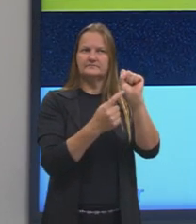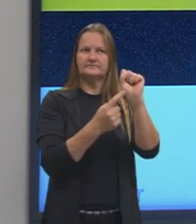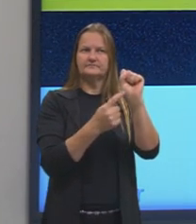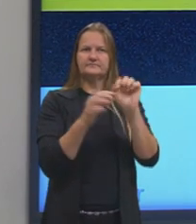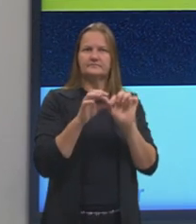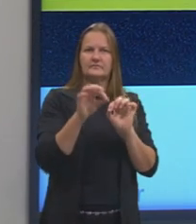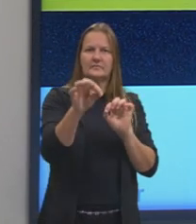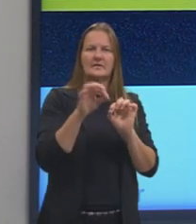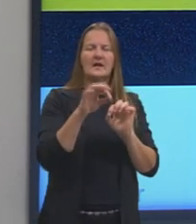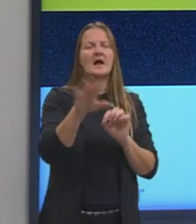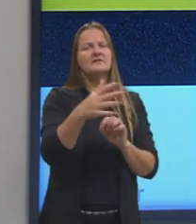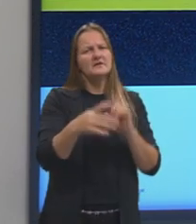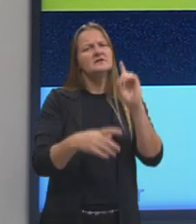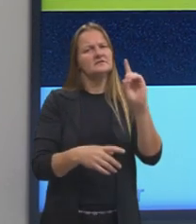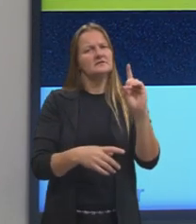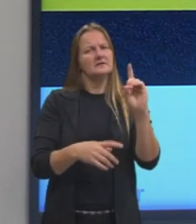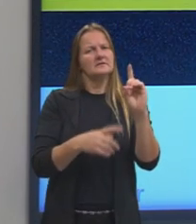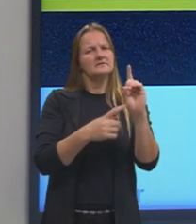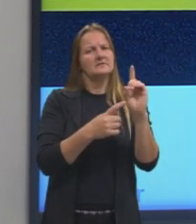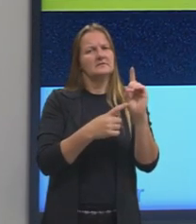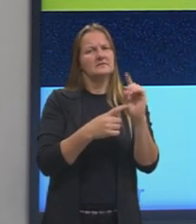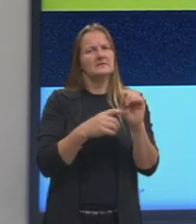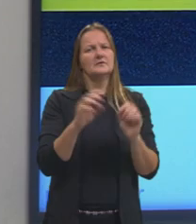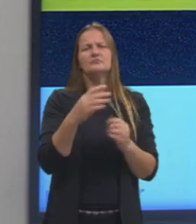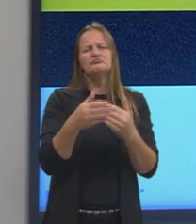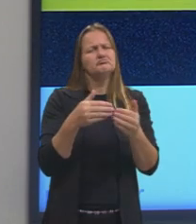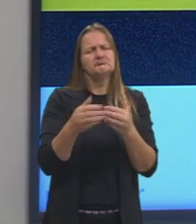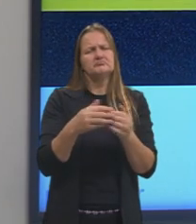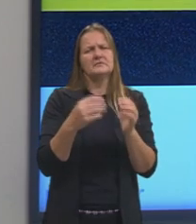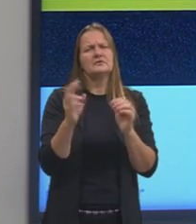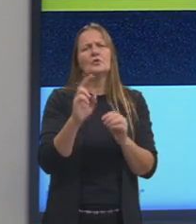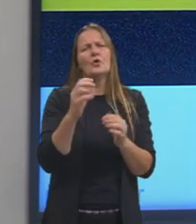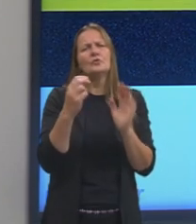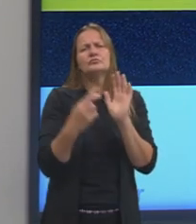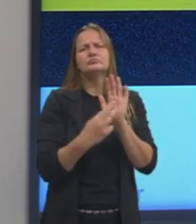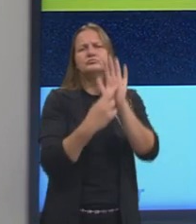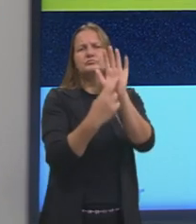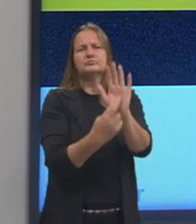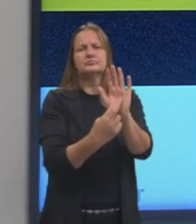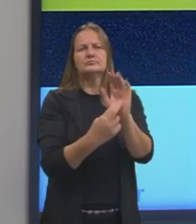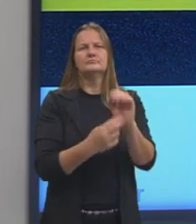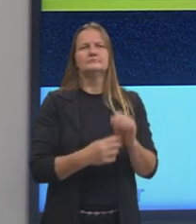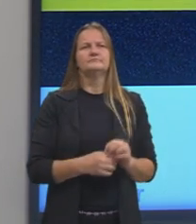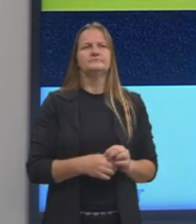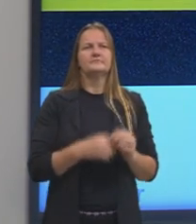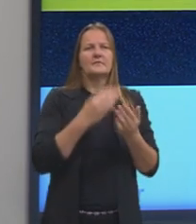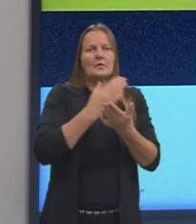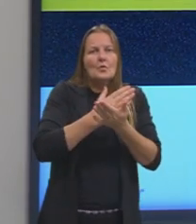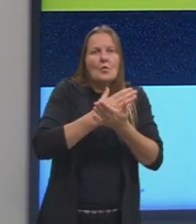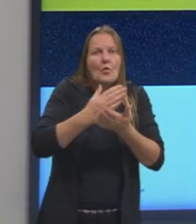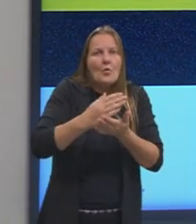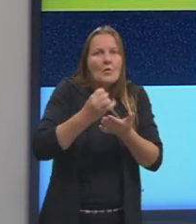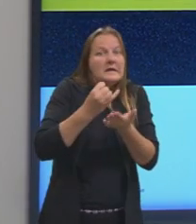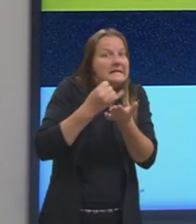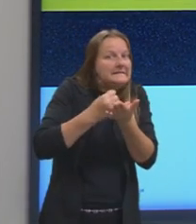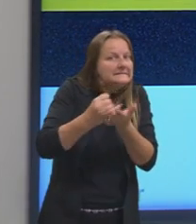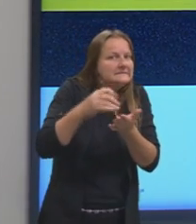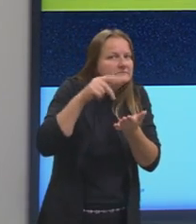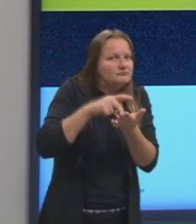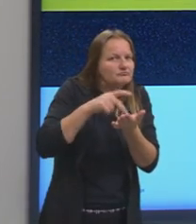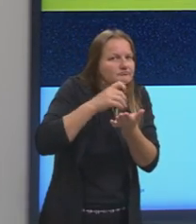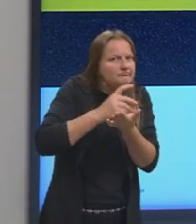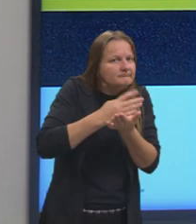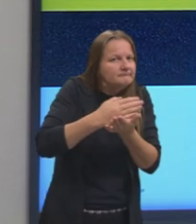Ou o D também, tá? Não importa muito como que a gente chama, a gente tem que dizer que isso aqui é uma posição inicial.